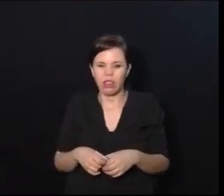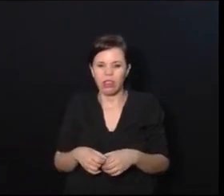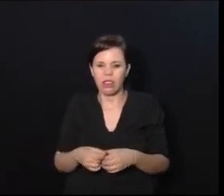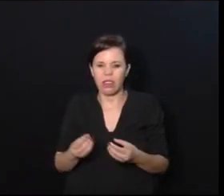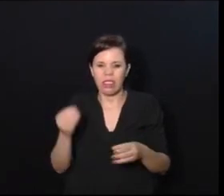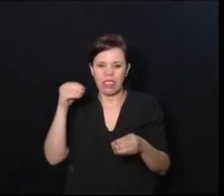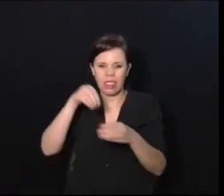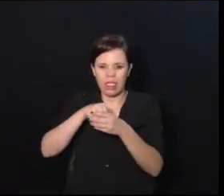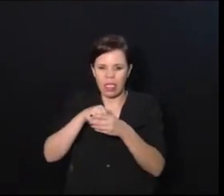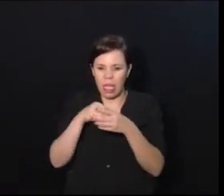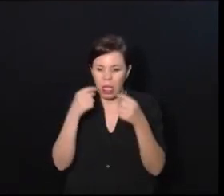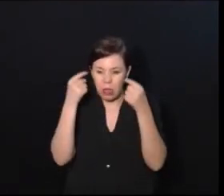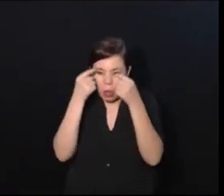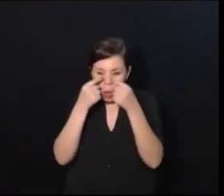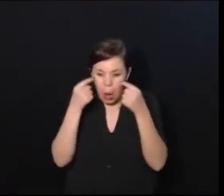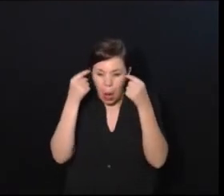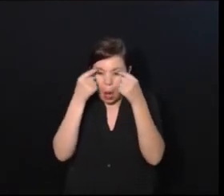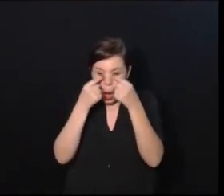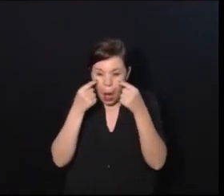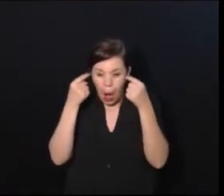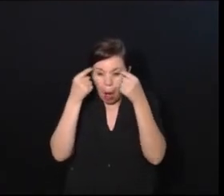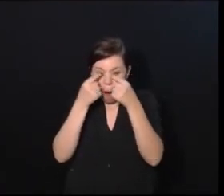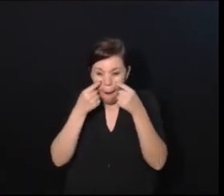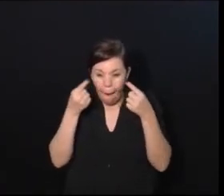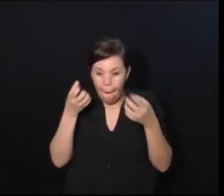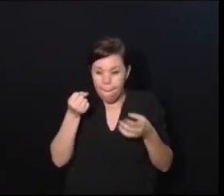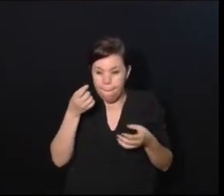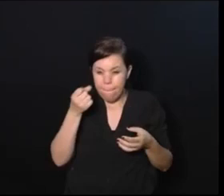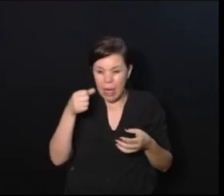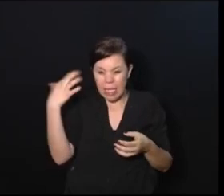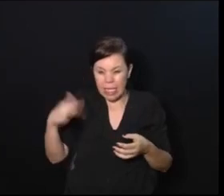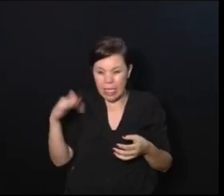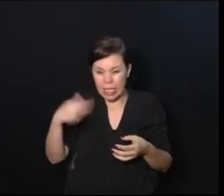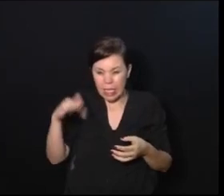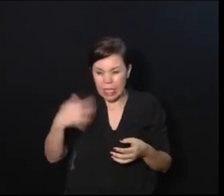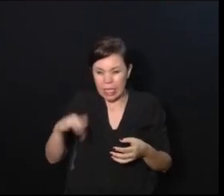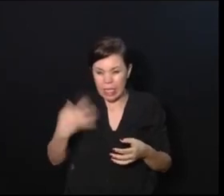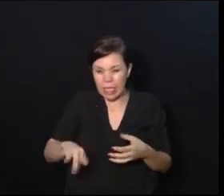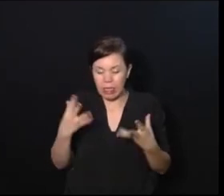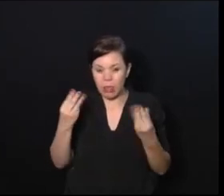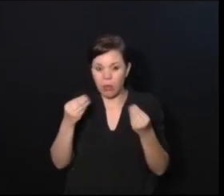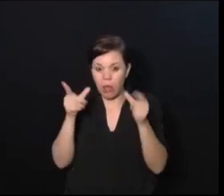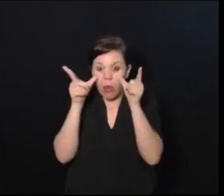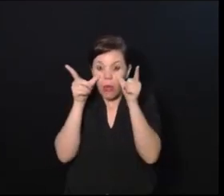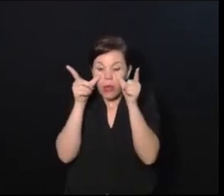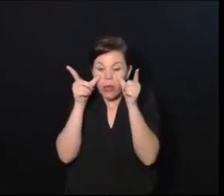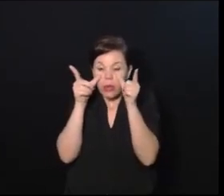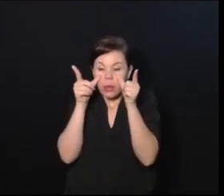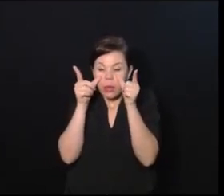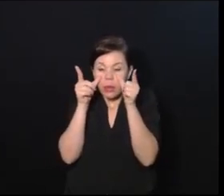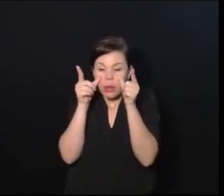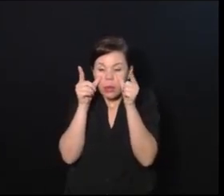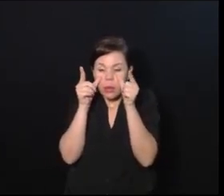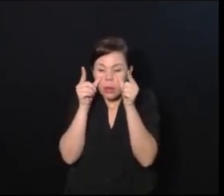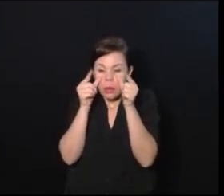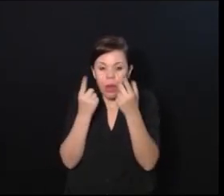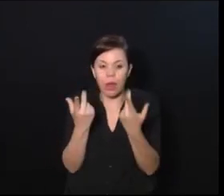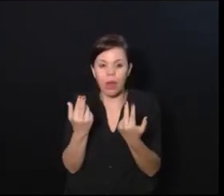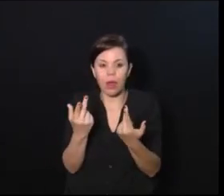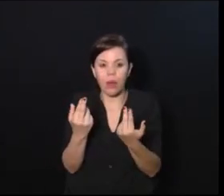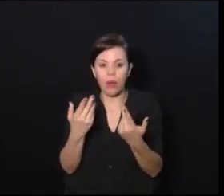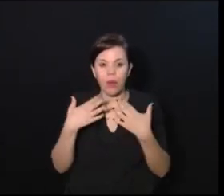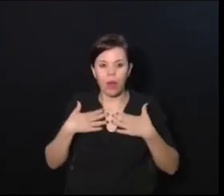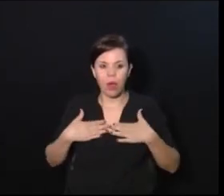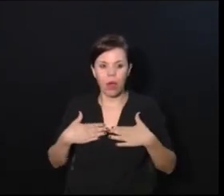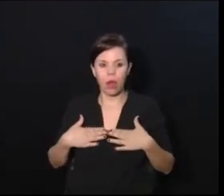na parte branca, porque vai estourando tudo e isso dói muito. E a pessoa vai perdendo a visão porque é como uma roupa que você esticou que